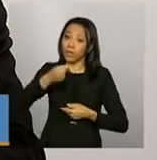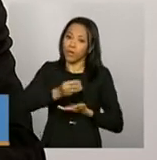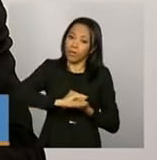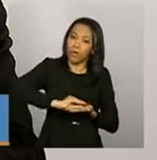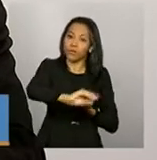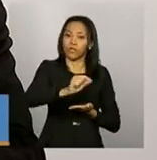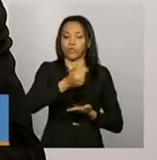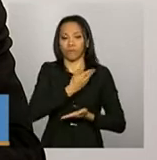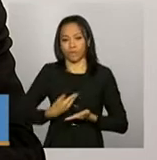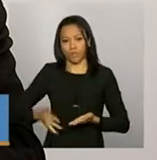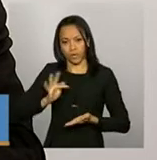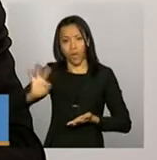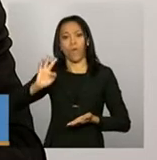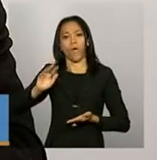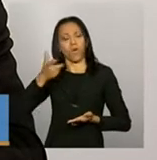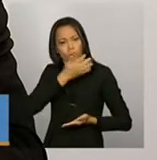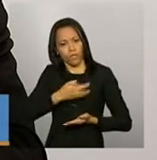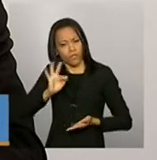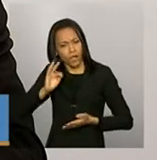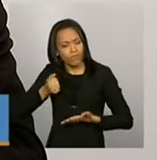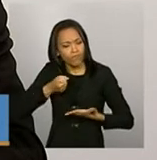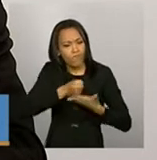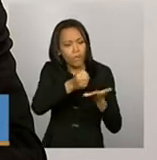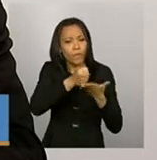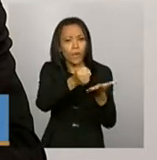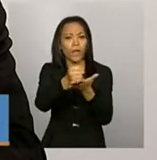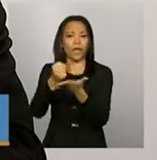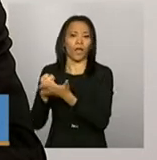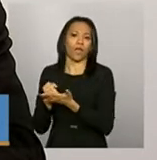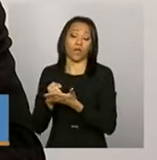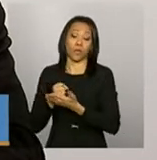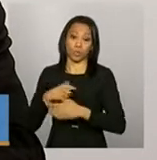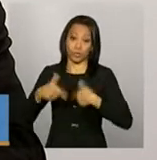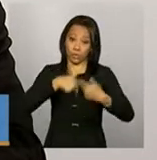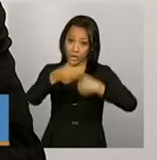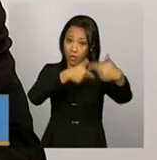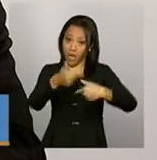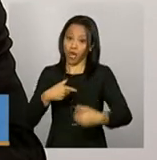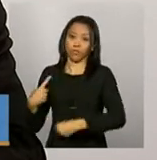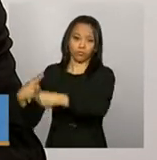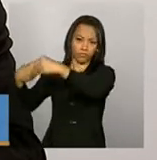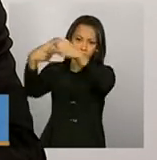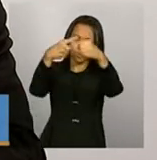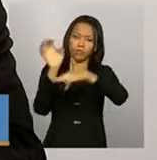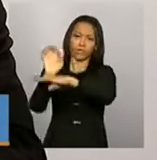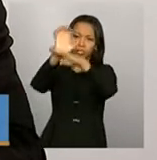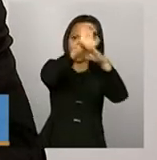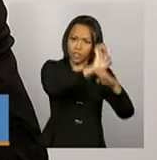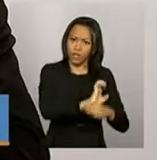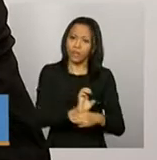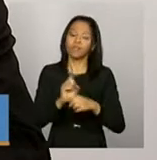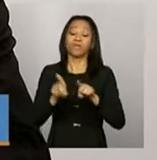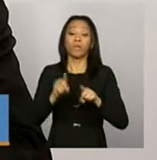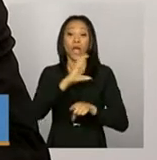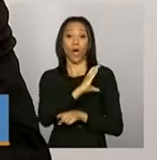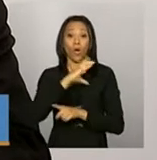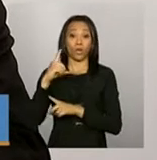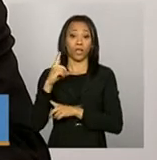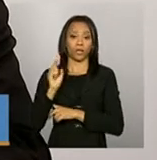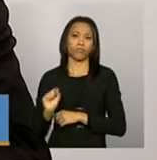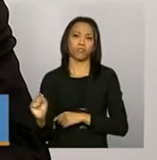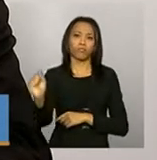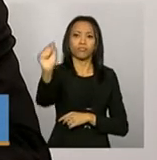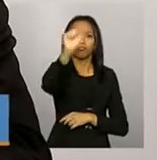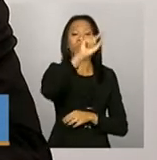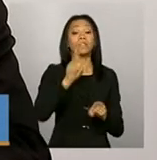apoiar a atividade, tanto dos governos estaduais, das coordenações estaduais do Bolsa Família, quanto especialmente das